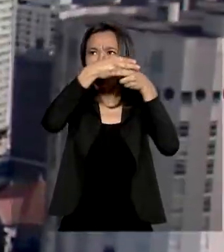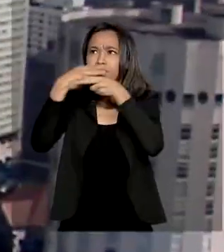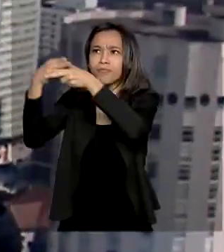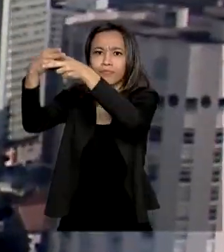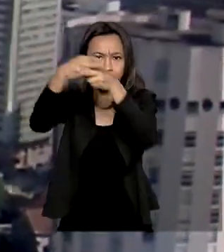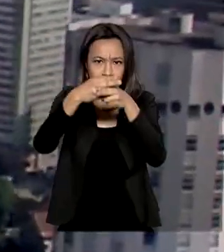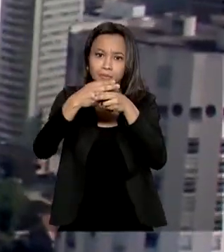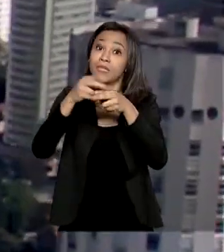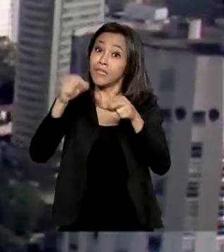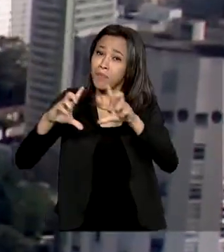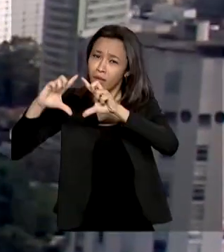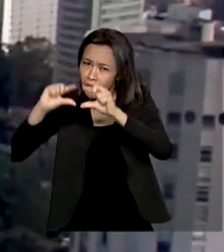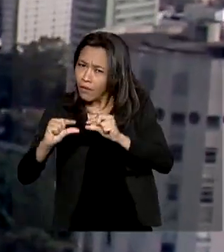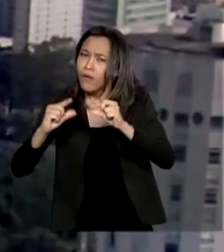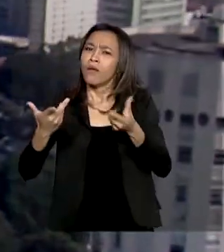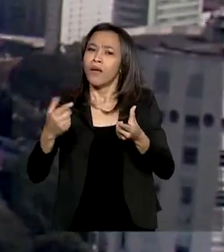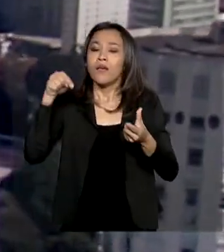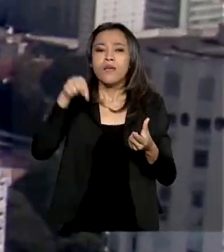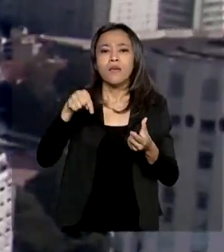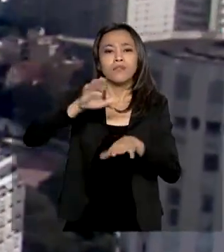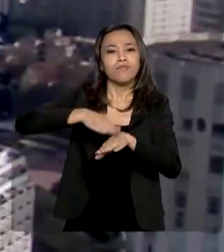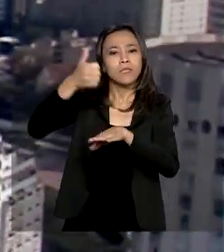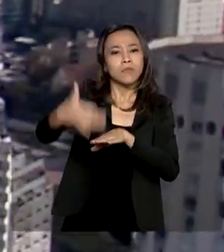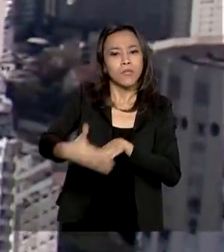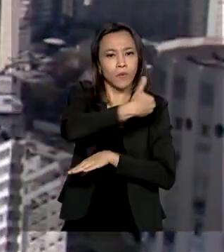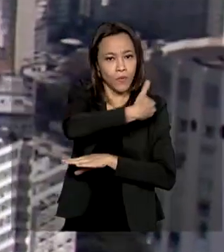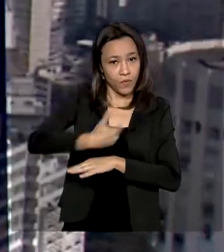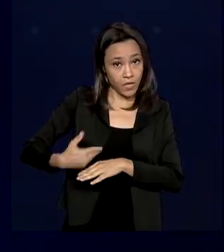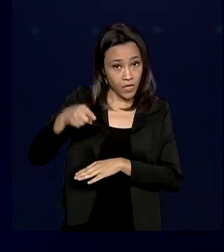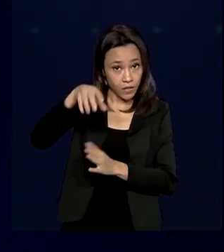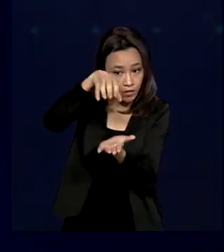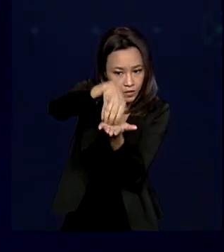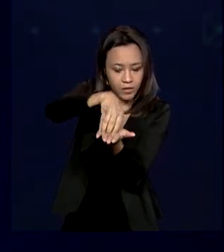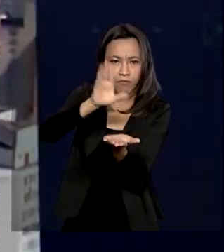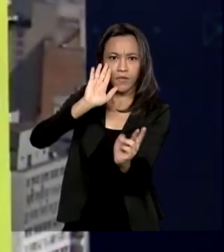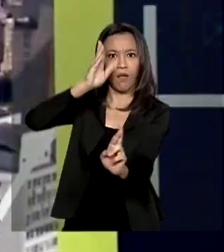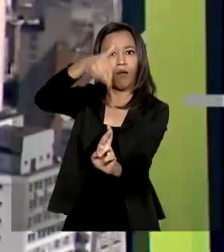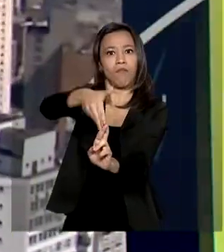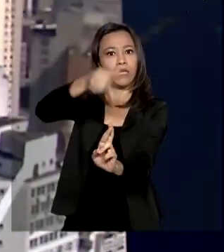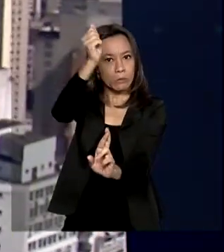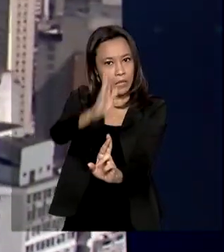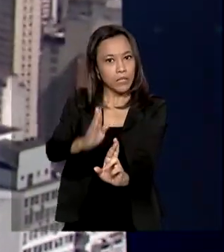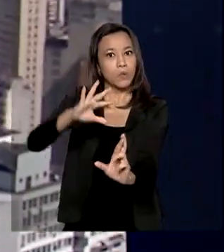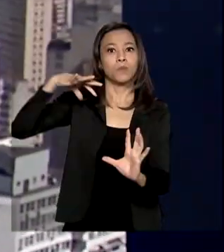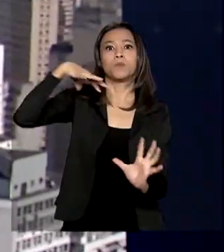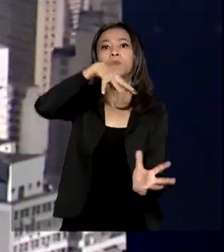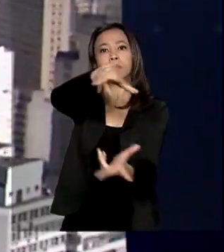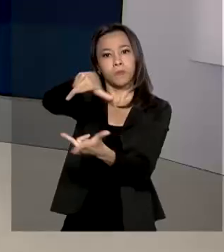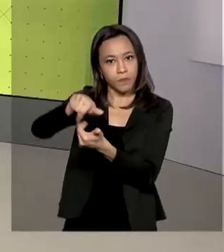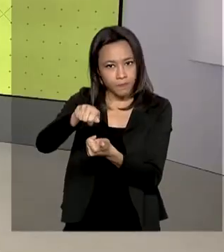satélites de baixa órbita. De acordo com o governo, o Centro Espacial é referência nacional e internacional.